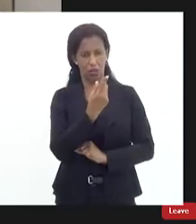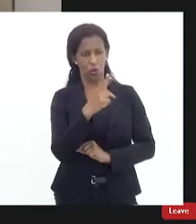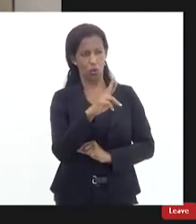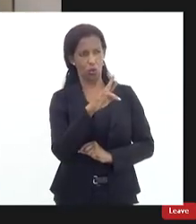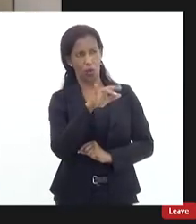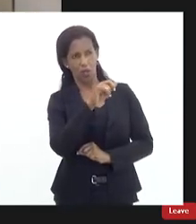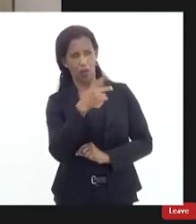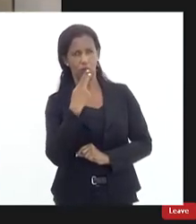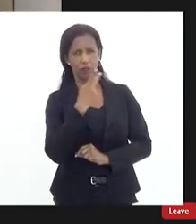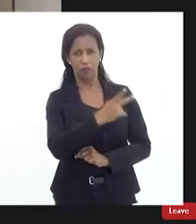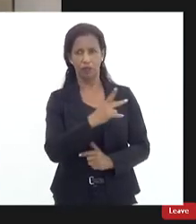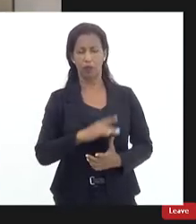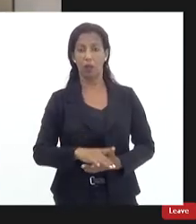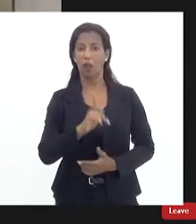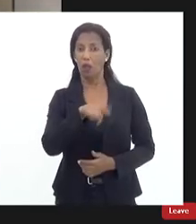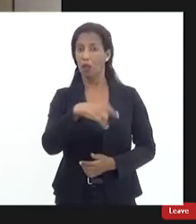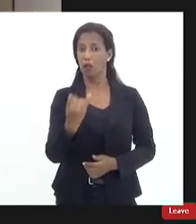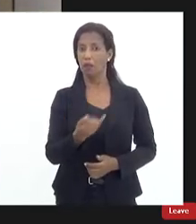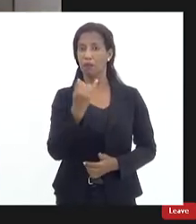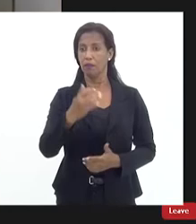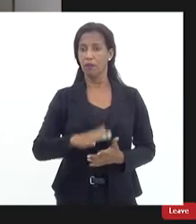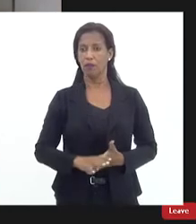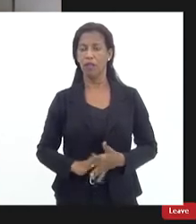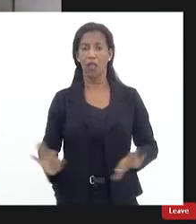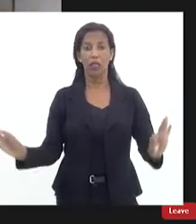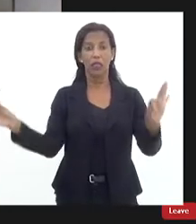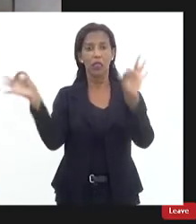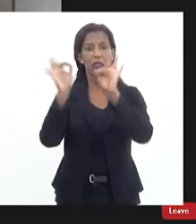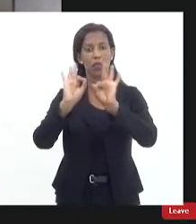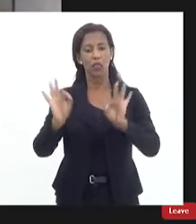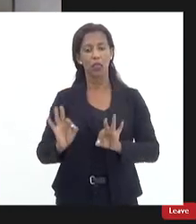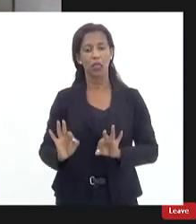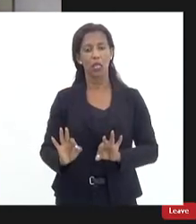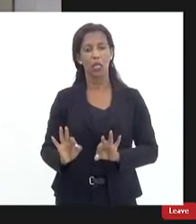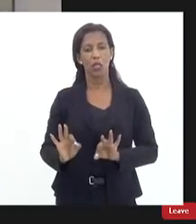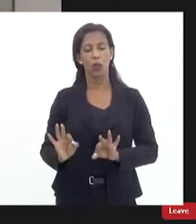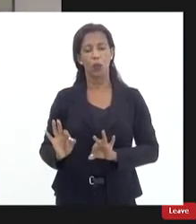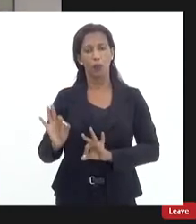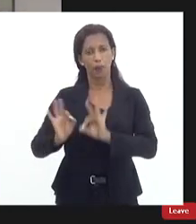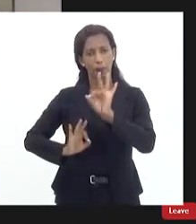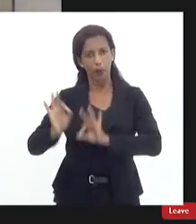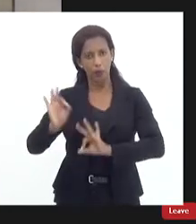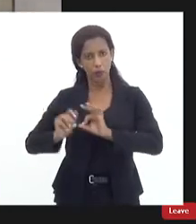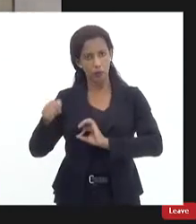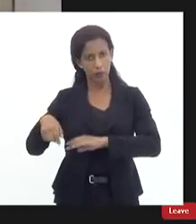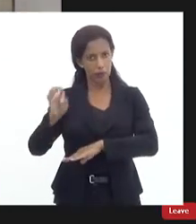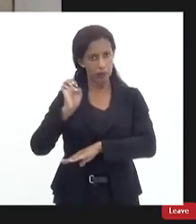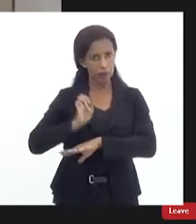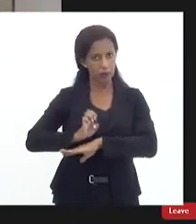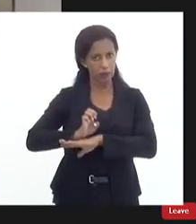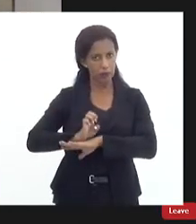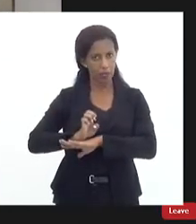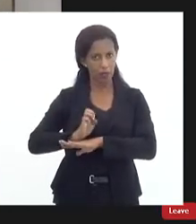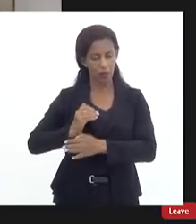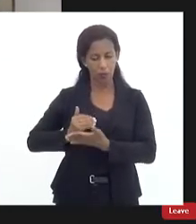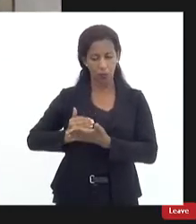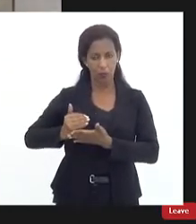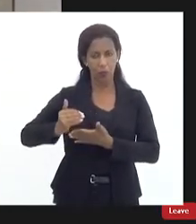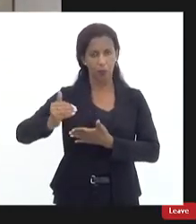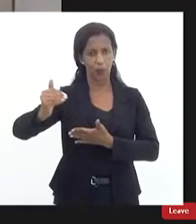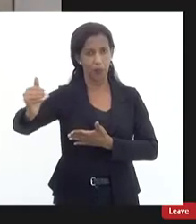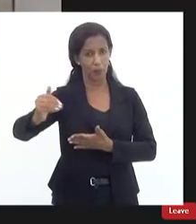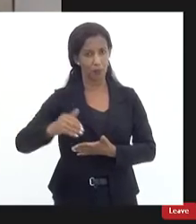Reinaldo falou e é muito importante nenhum projeto nesse estado segue padrões a longo prazo